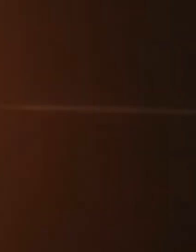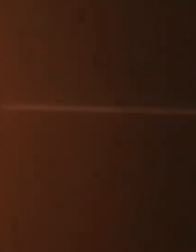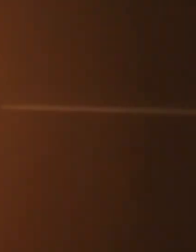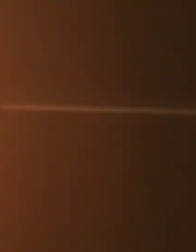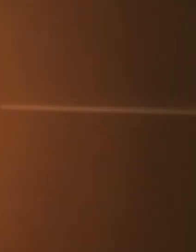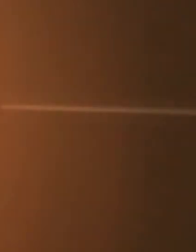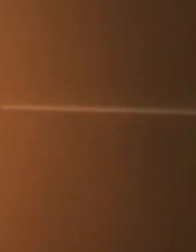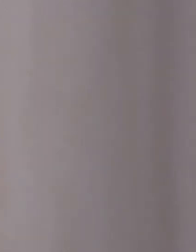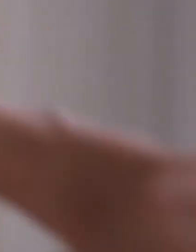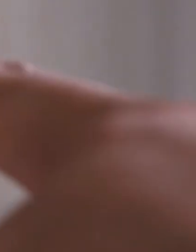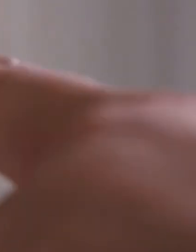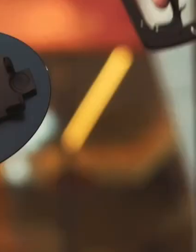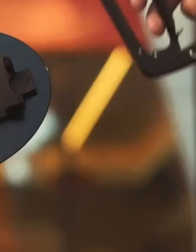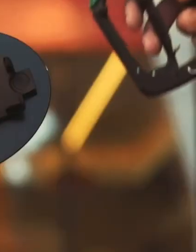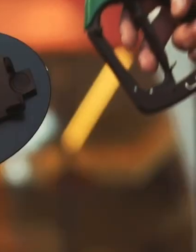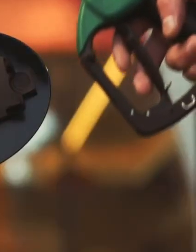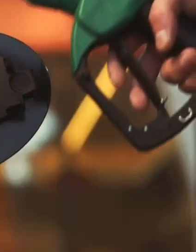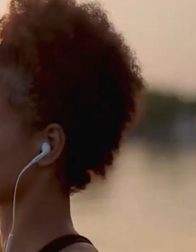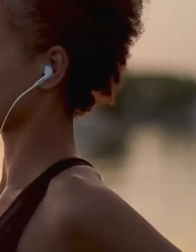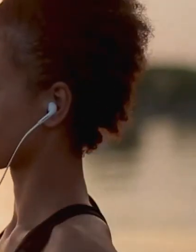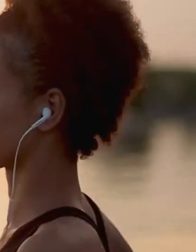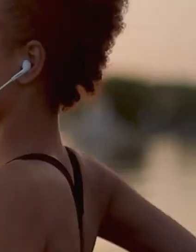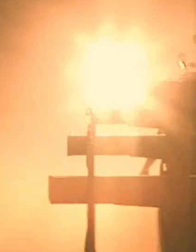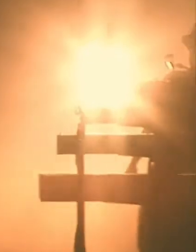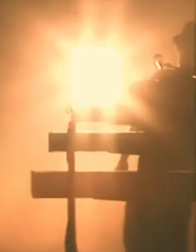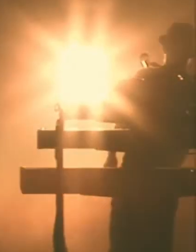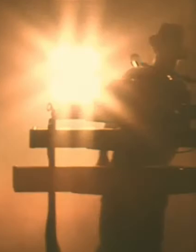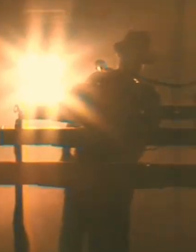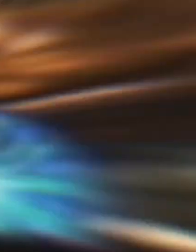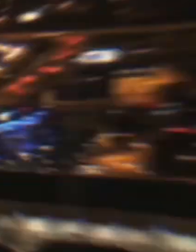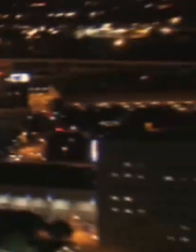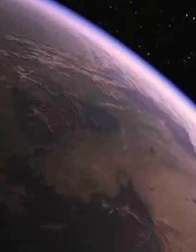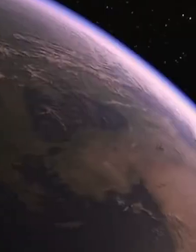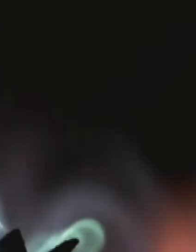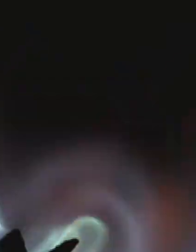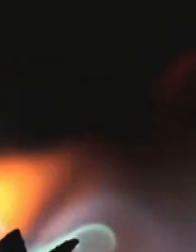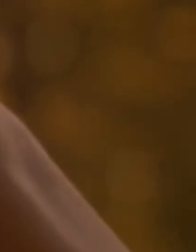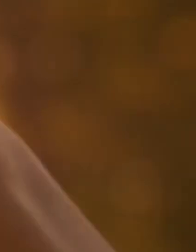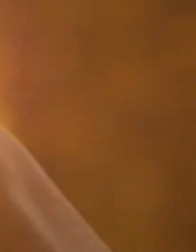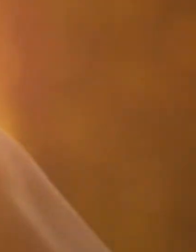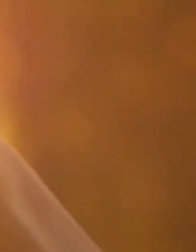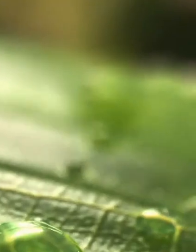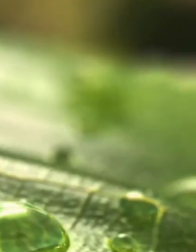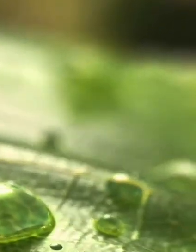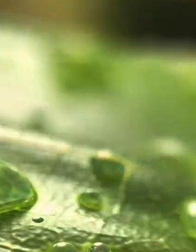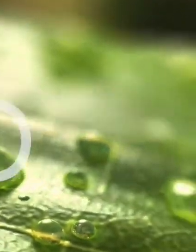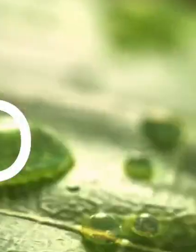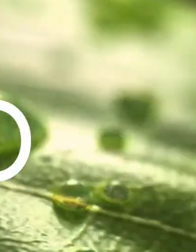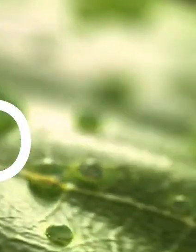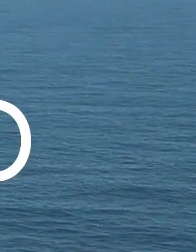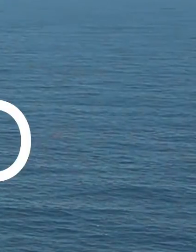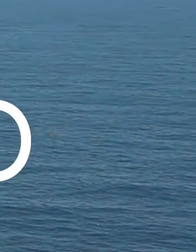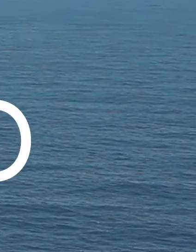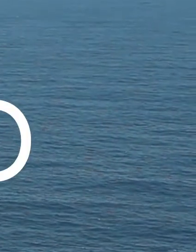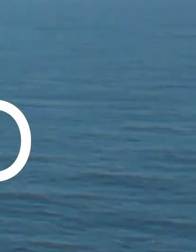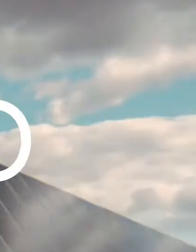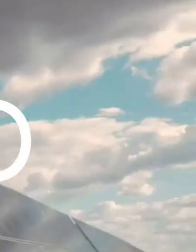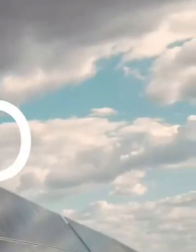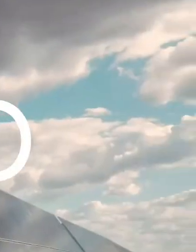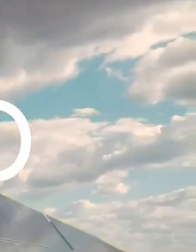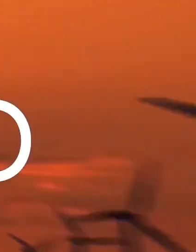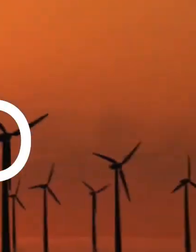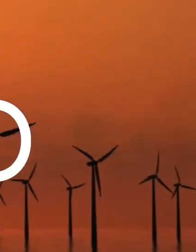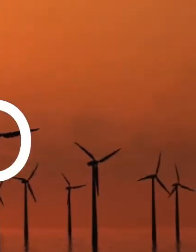As formas de energia estão mudando e nós na Equinor também. É por isso que além de petróleo e gás,